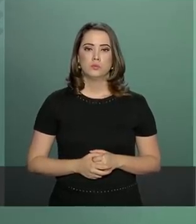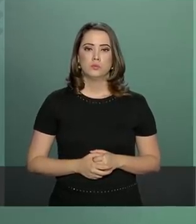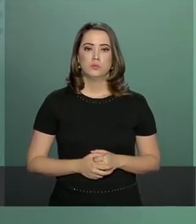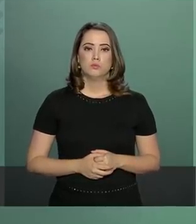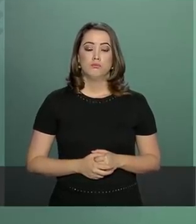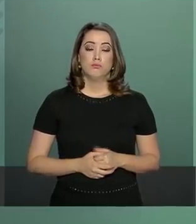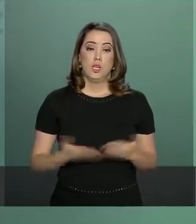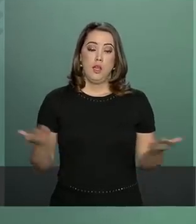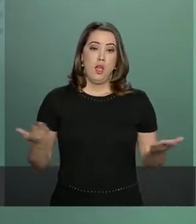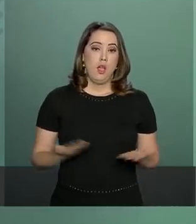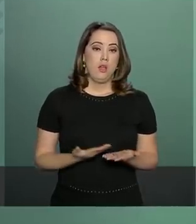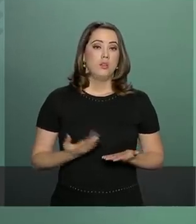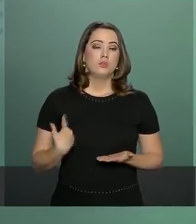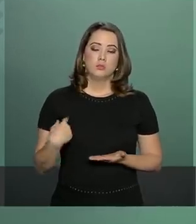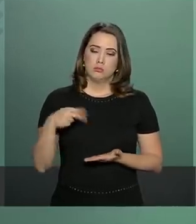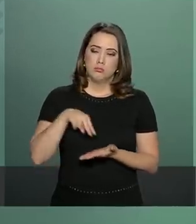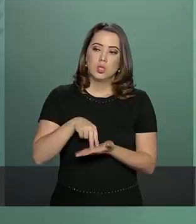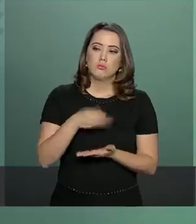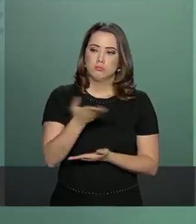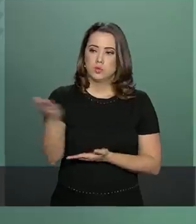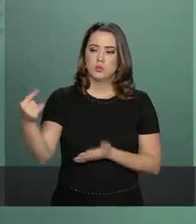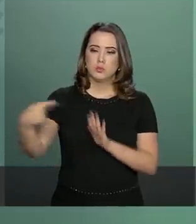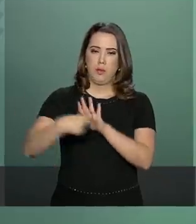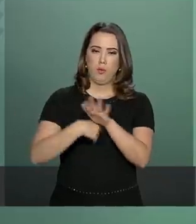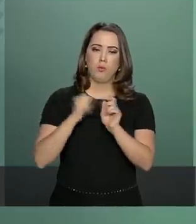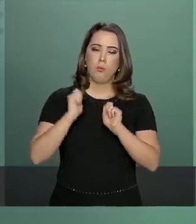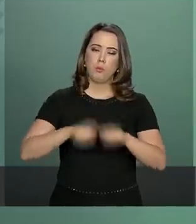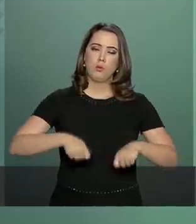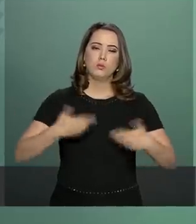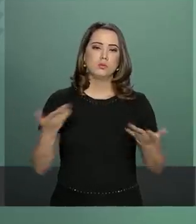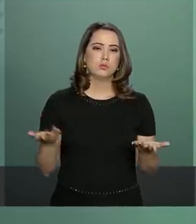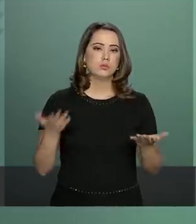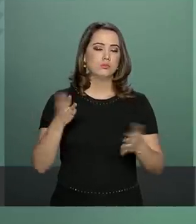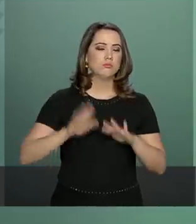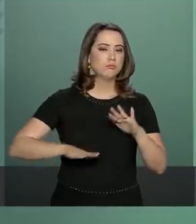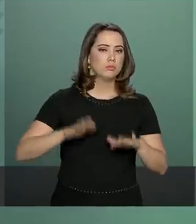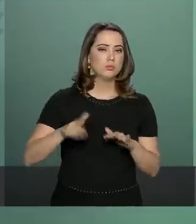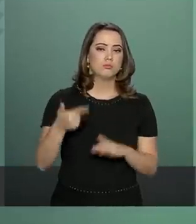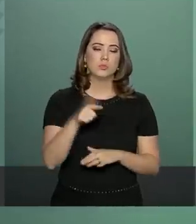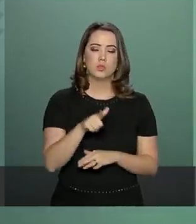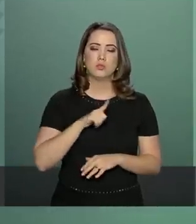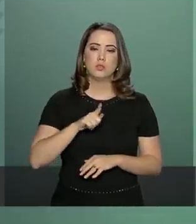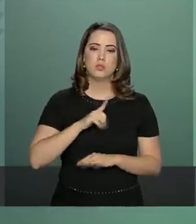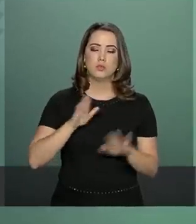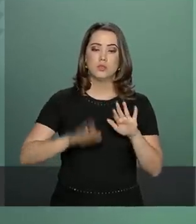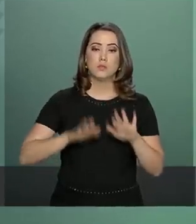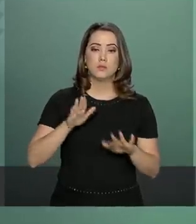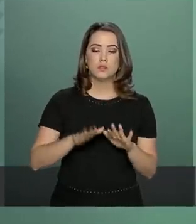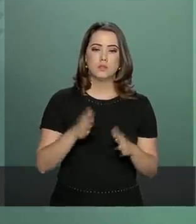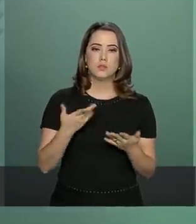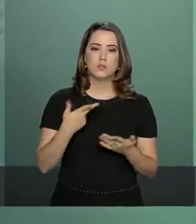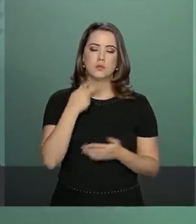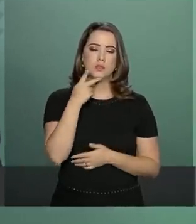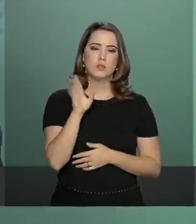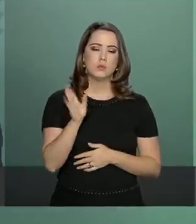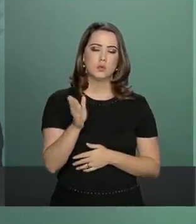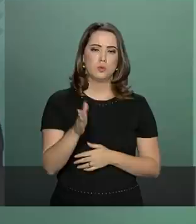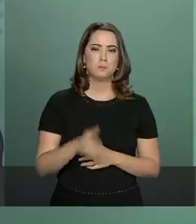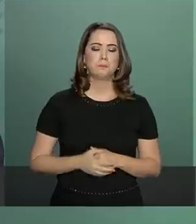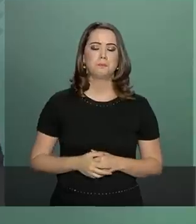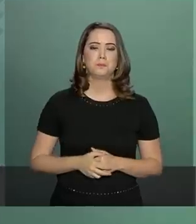Eu me coloco agora à disposição de vocês para eventuais outras perguntas ou até mesmo sobre o que nós